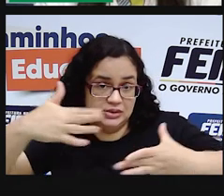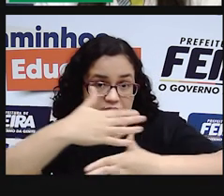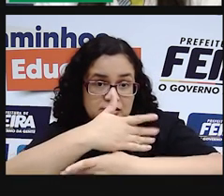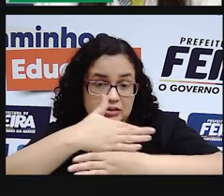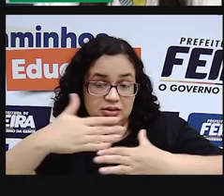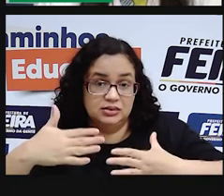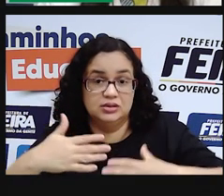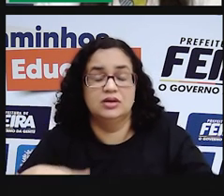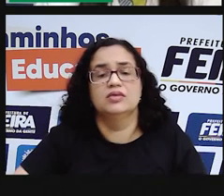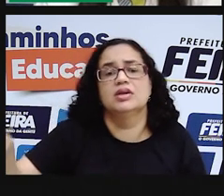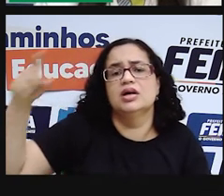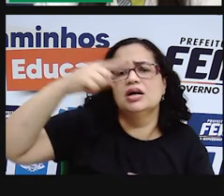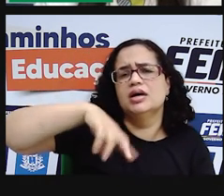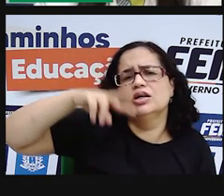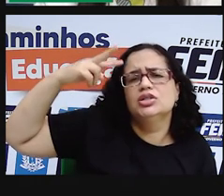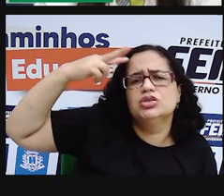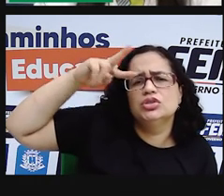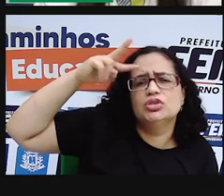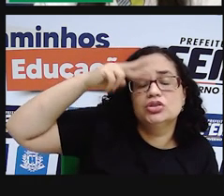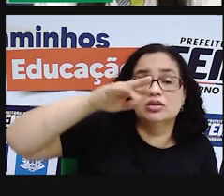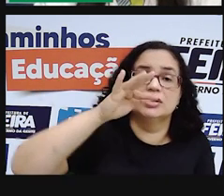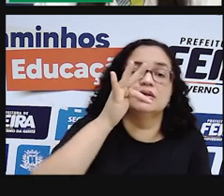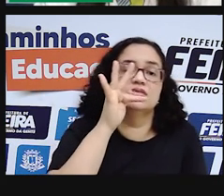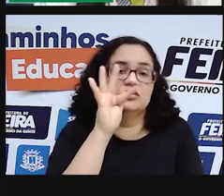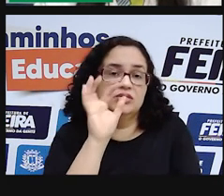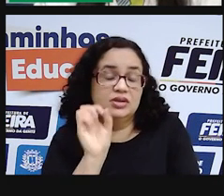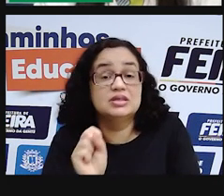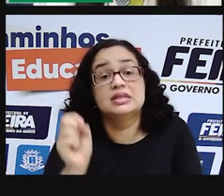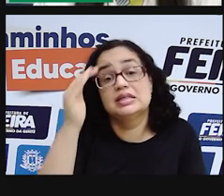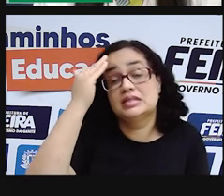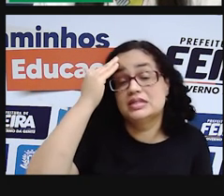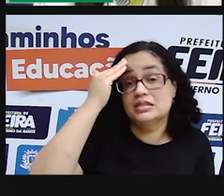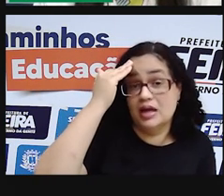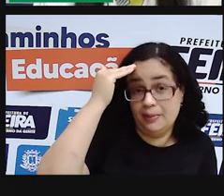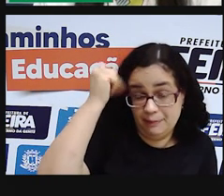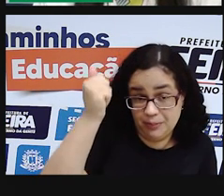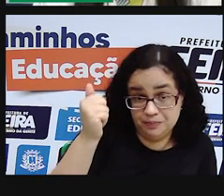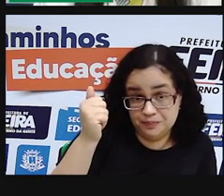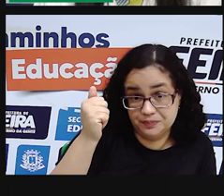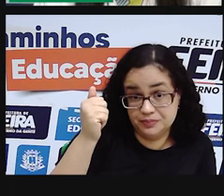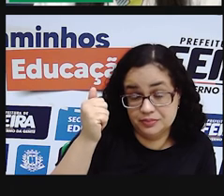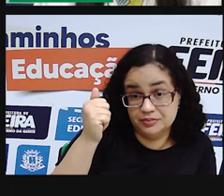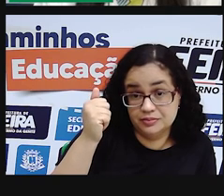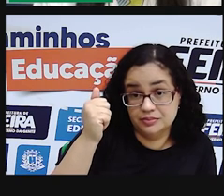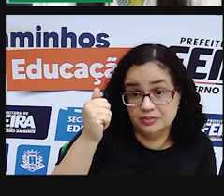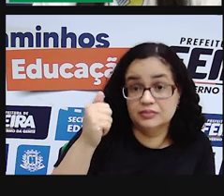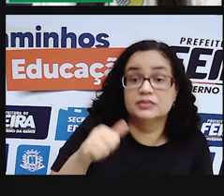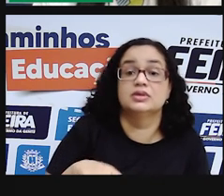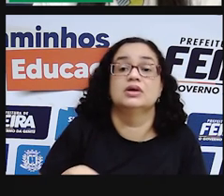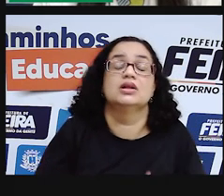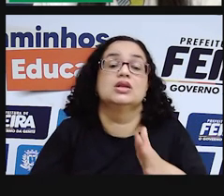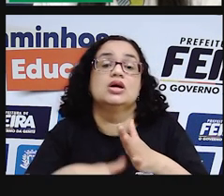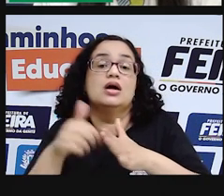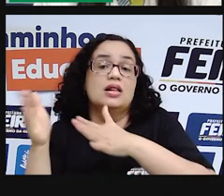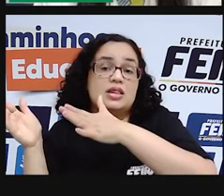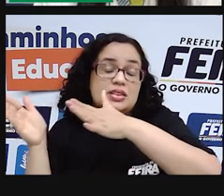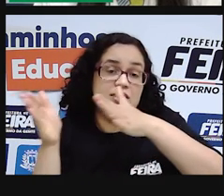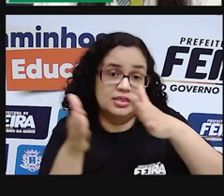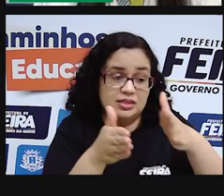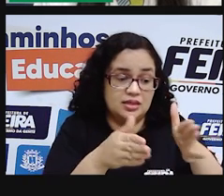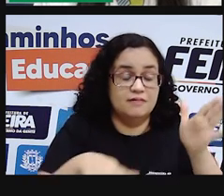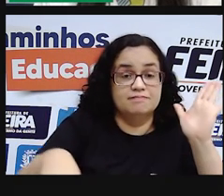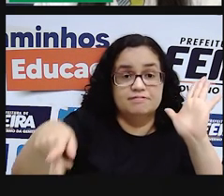Quando a gente volta lá na história de Feira, e a gente sabe que o princípio se deu a partir da